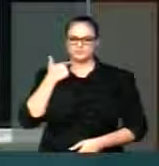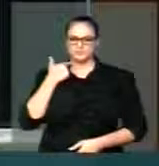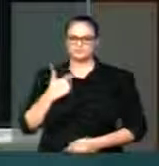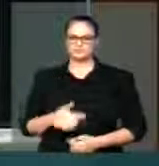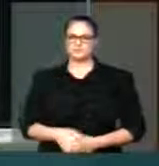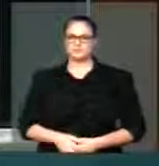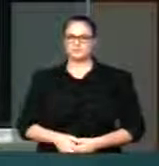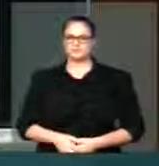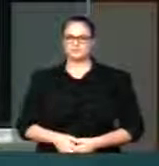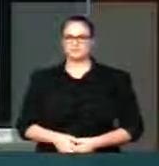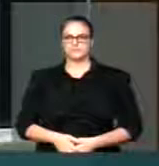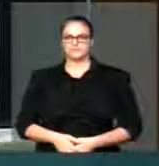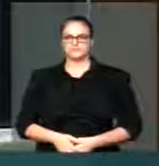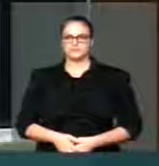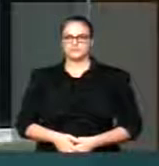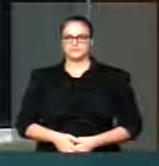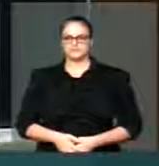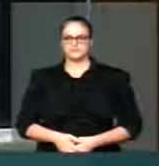casa